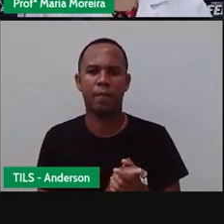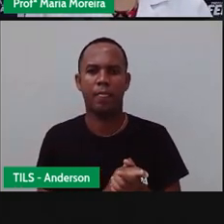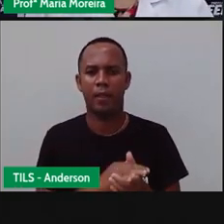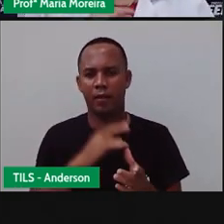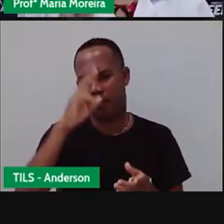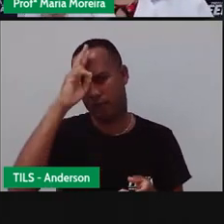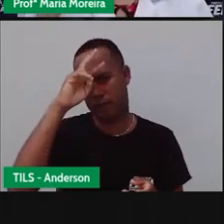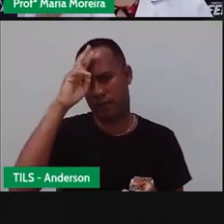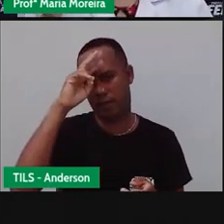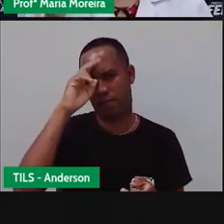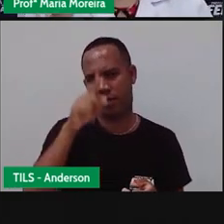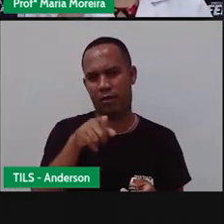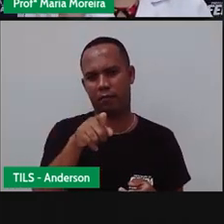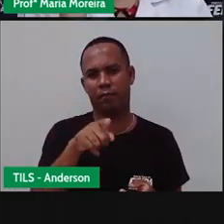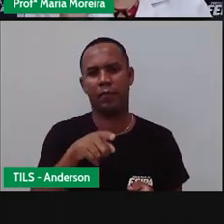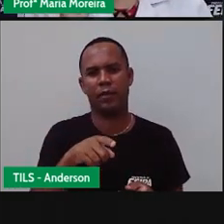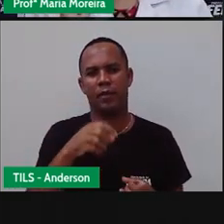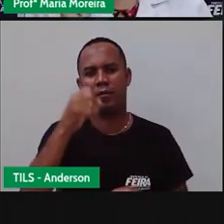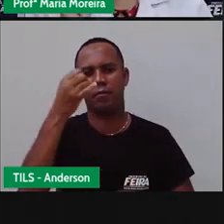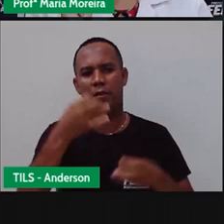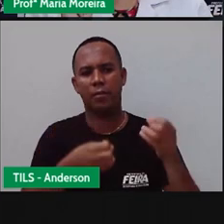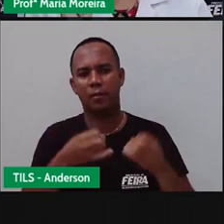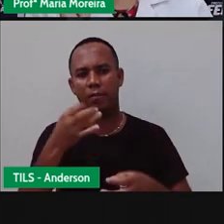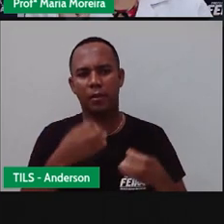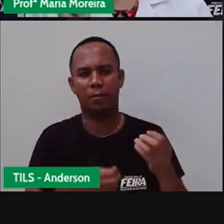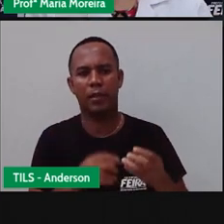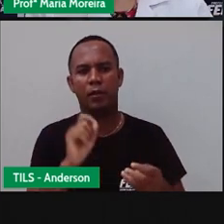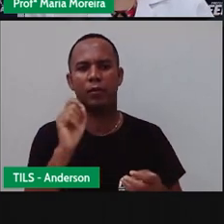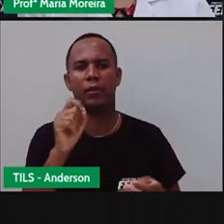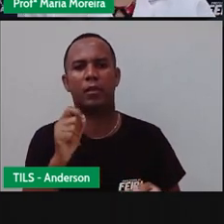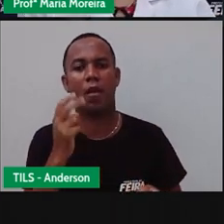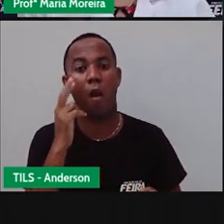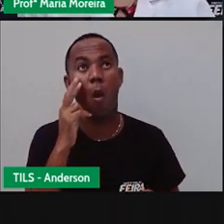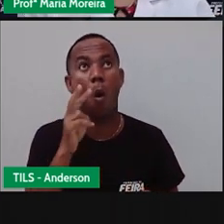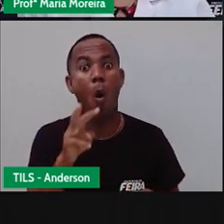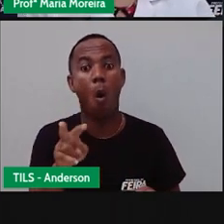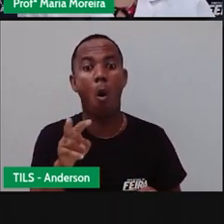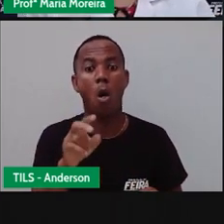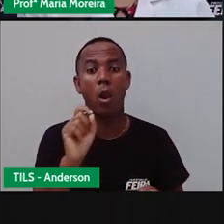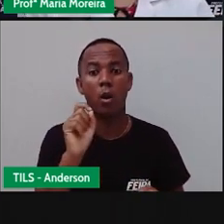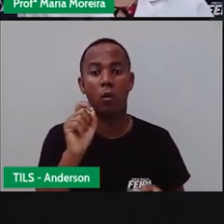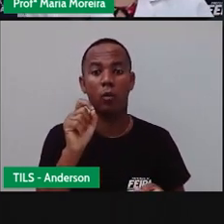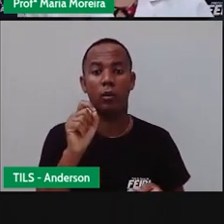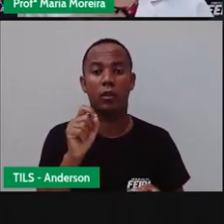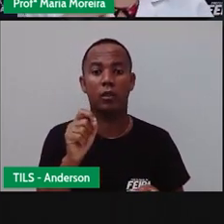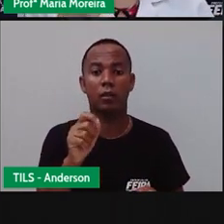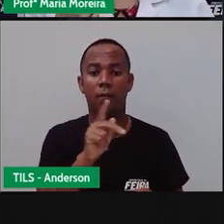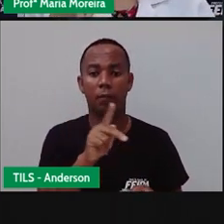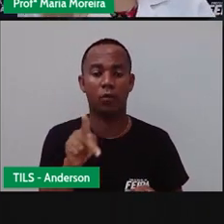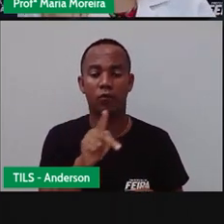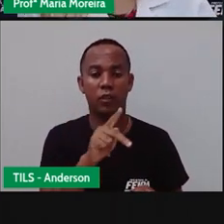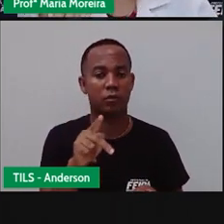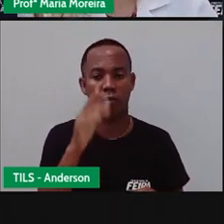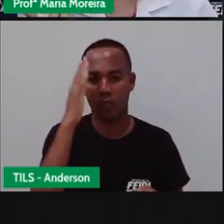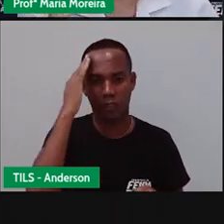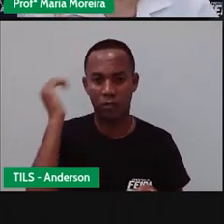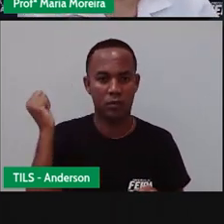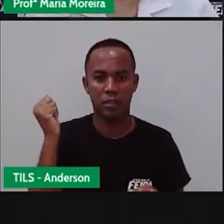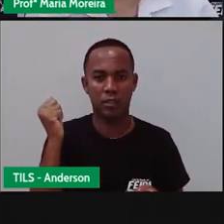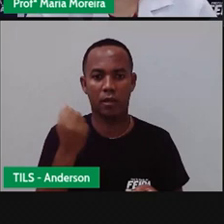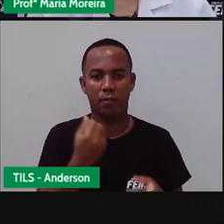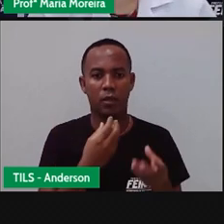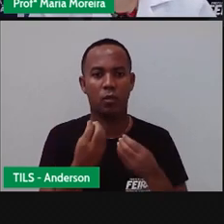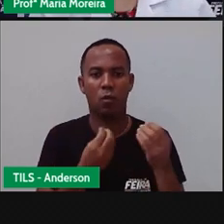falou, né, sobre a Igreja da Senhor dos Passos, e que ela disse assim, olha, a Pró não sabe se isso